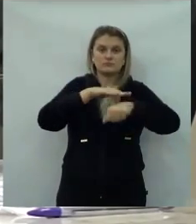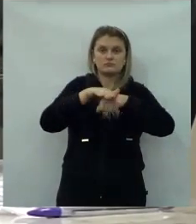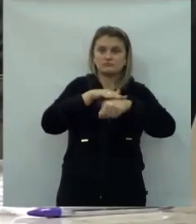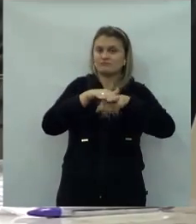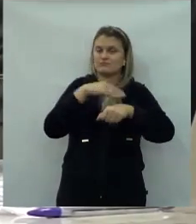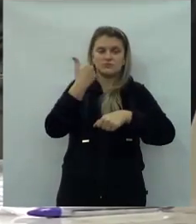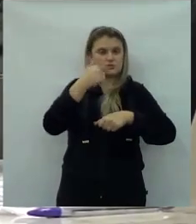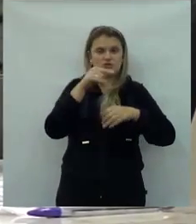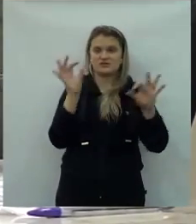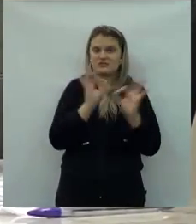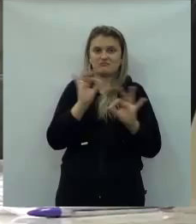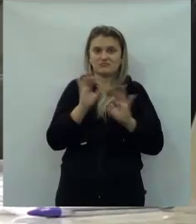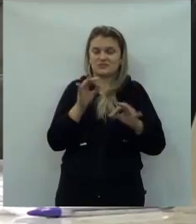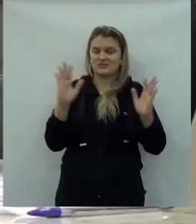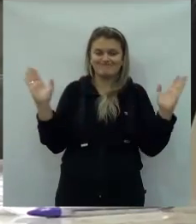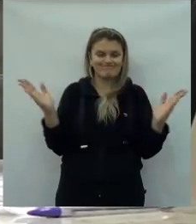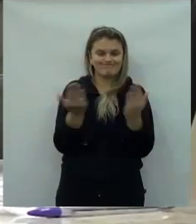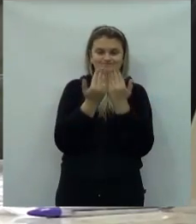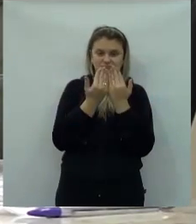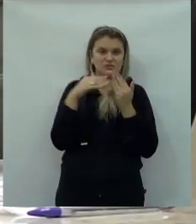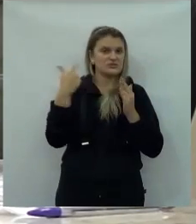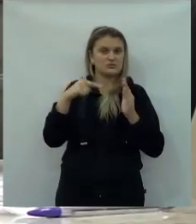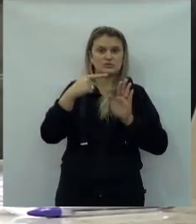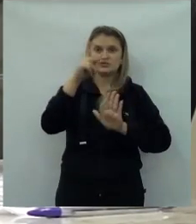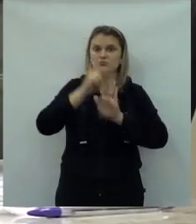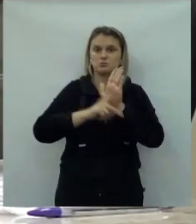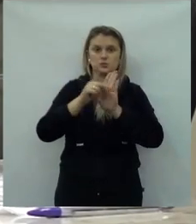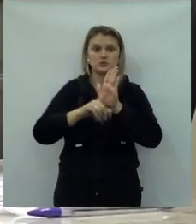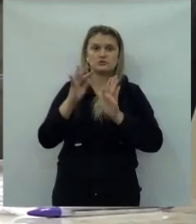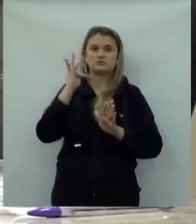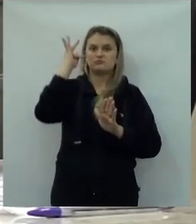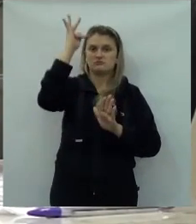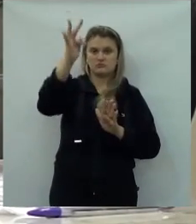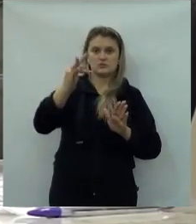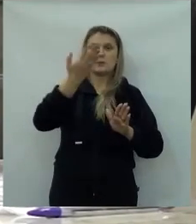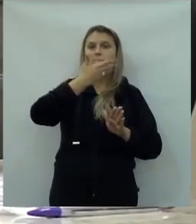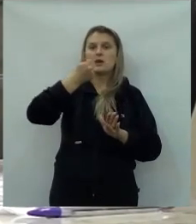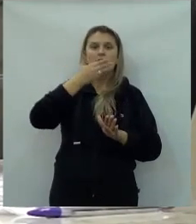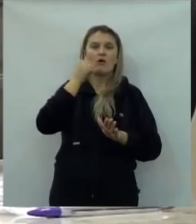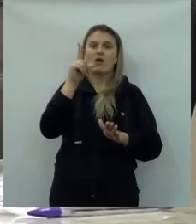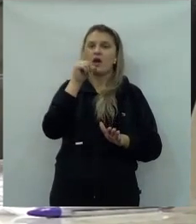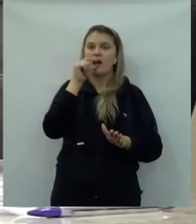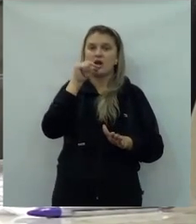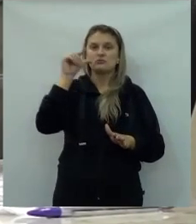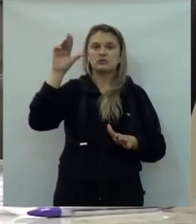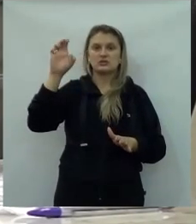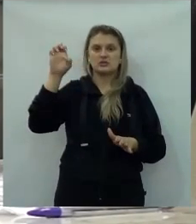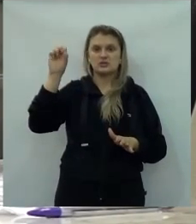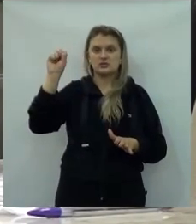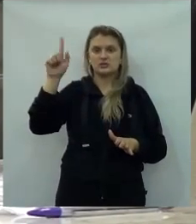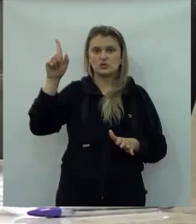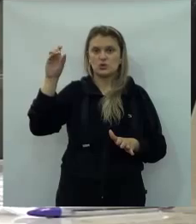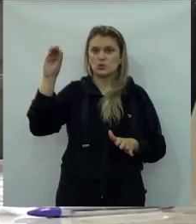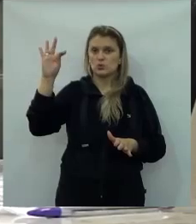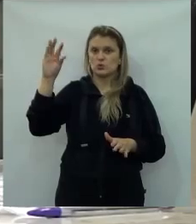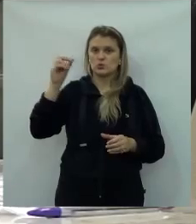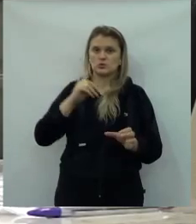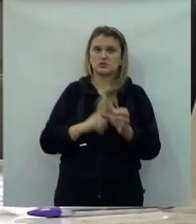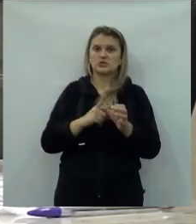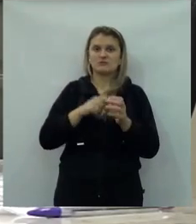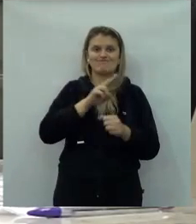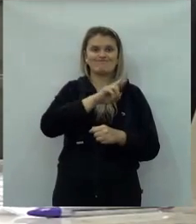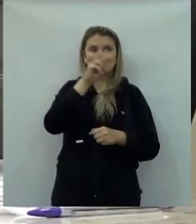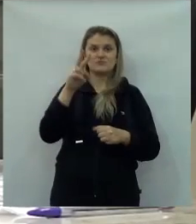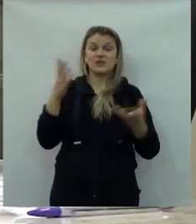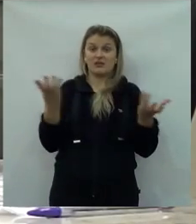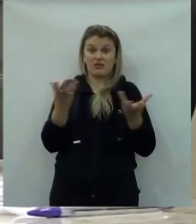assim, pronto. Não havia negociação na realidade. Não havia projeto de futuro para água